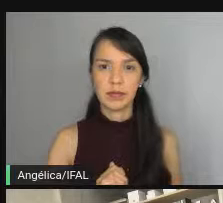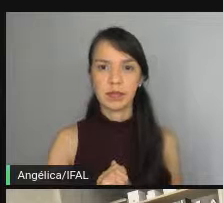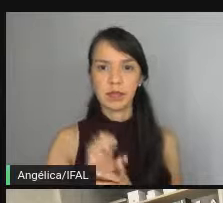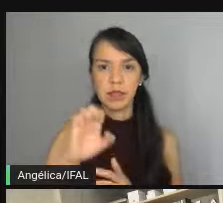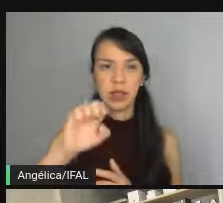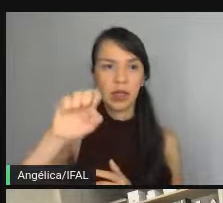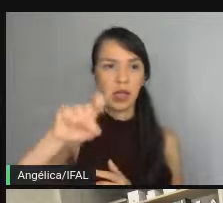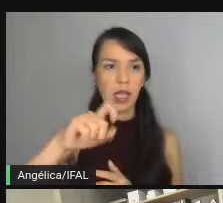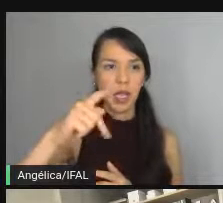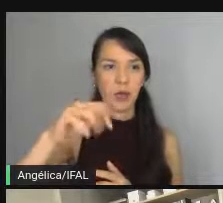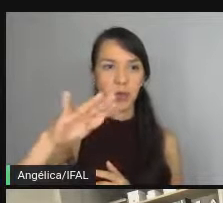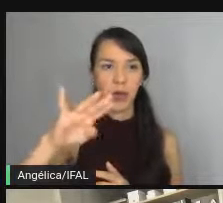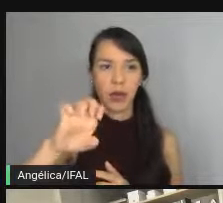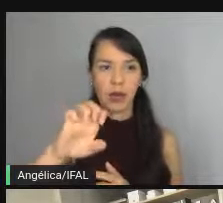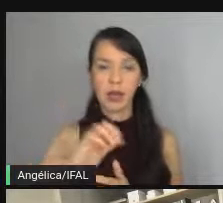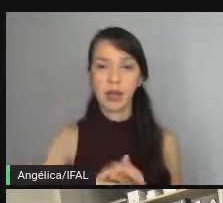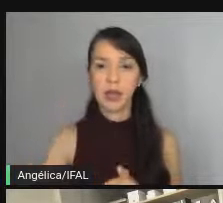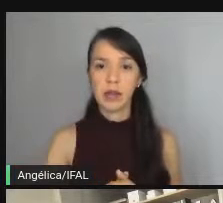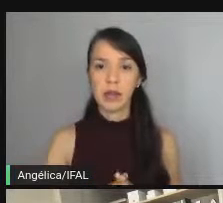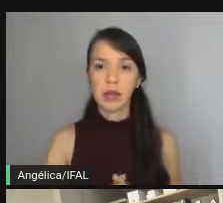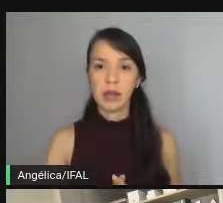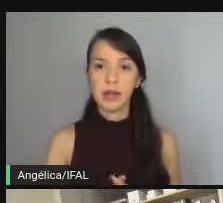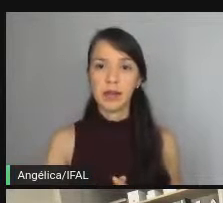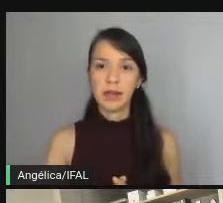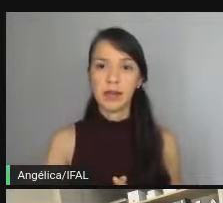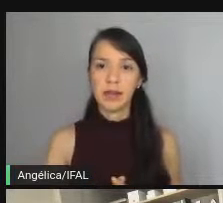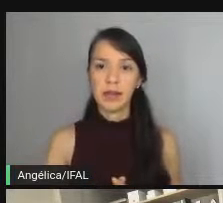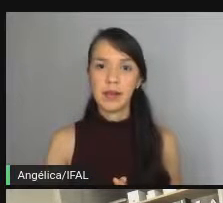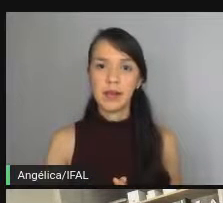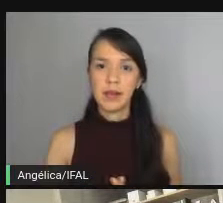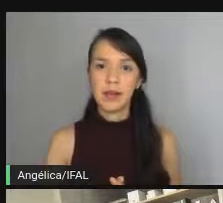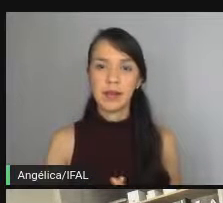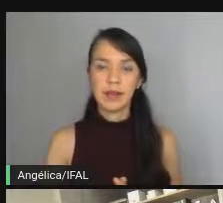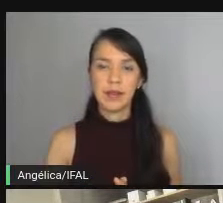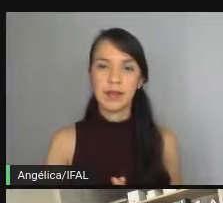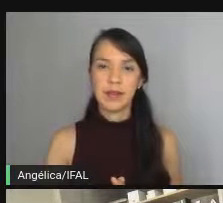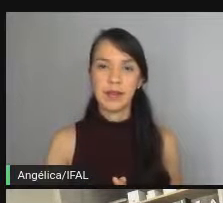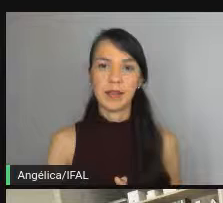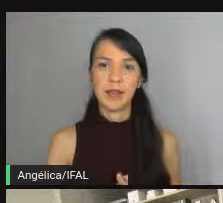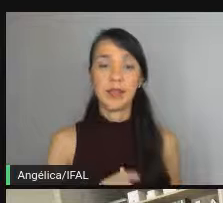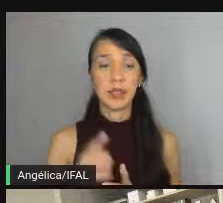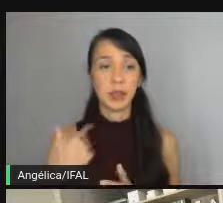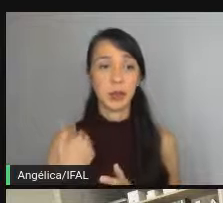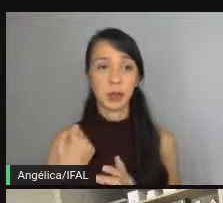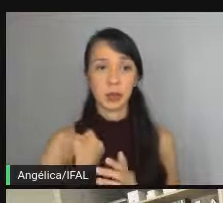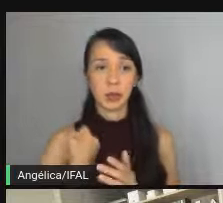um expoente e um número válido,